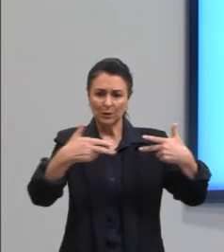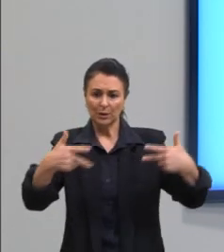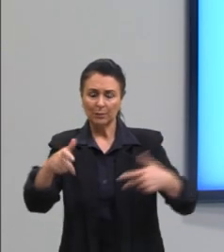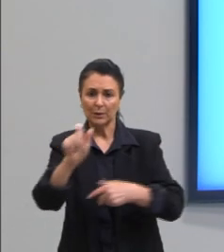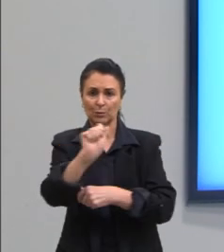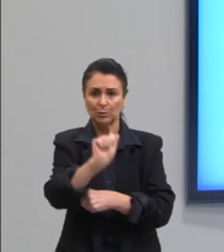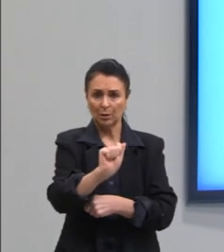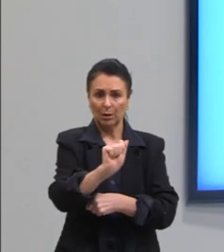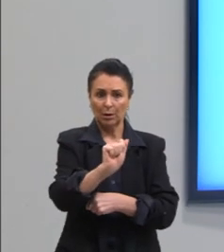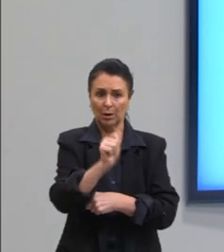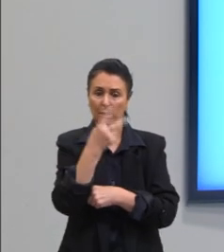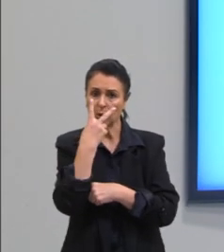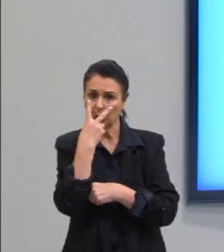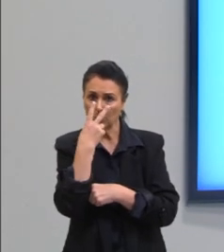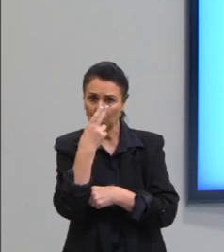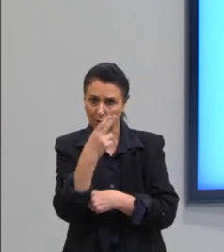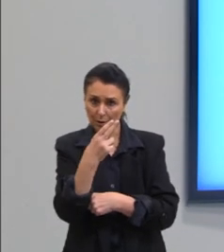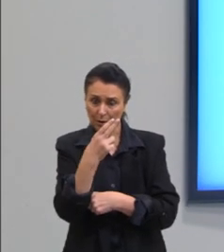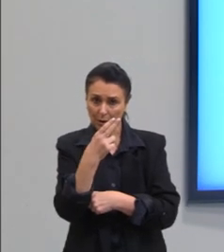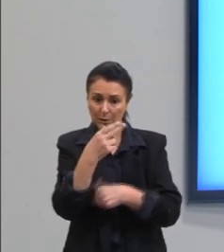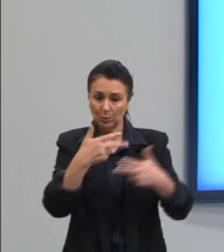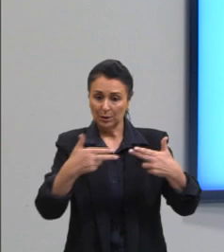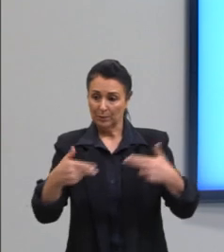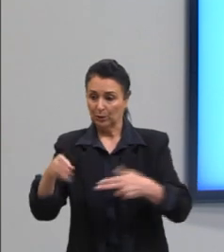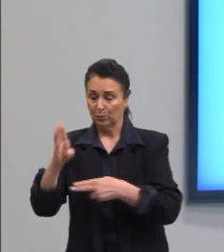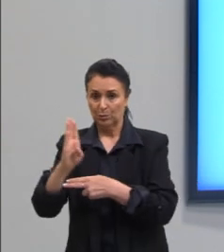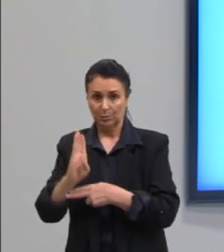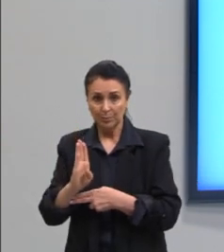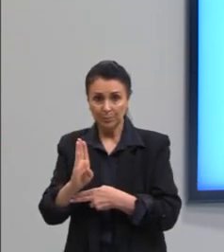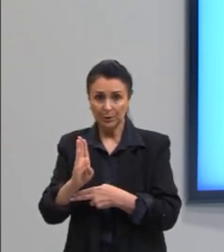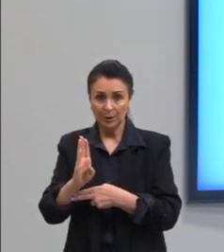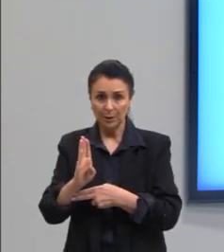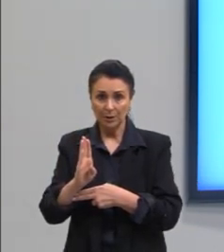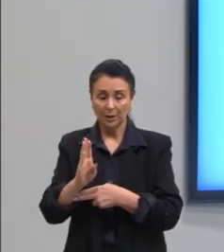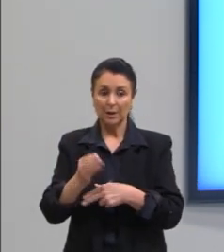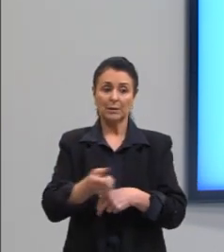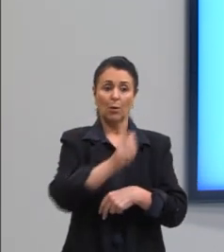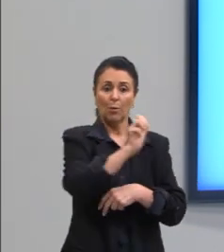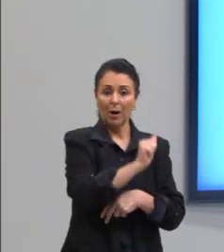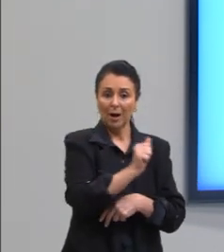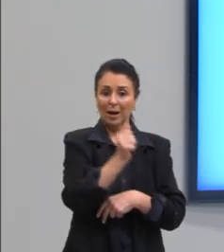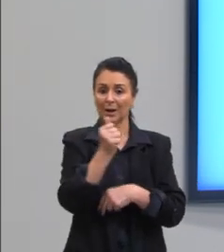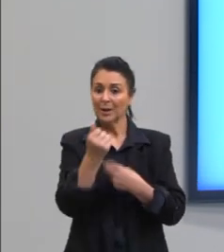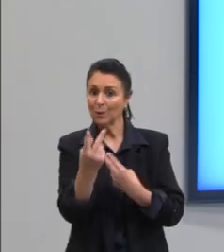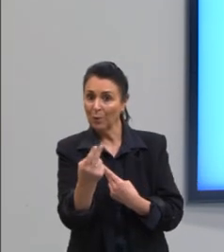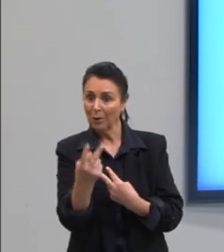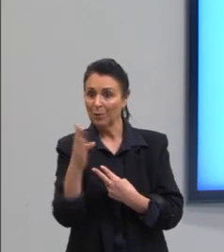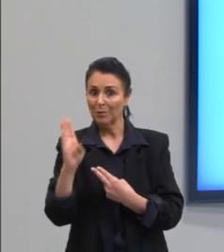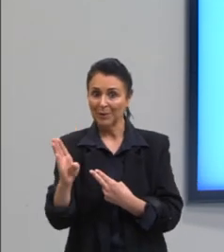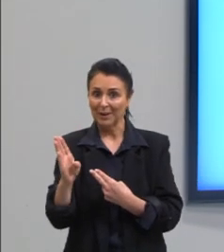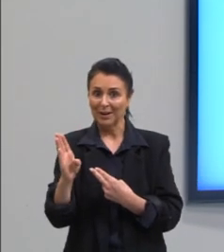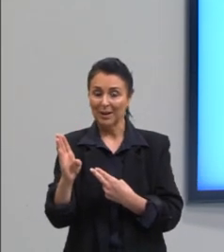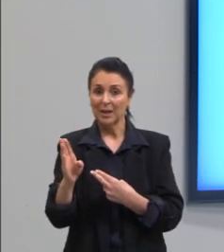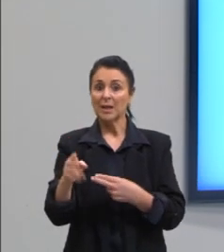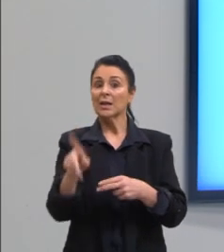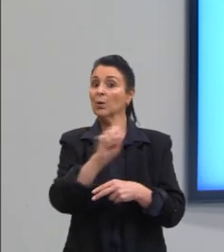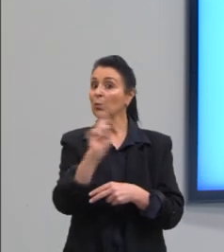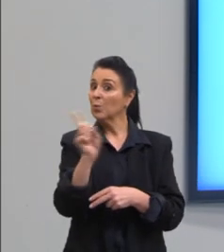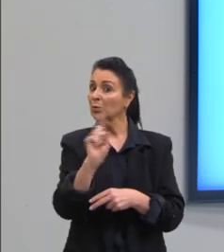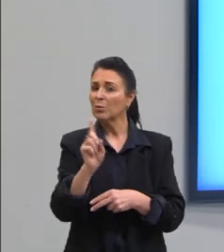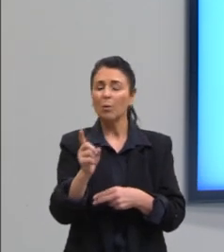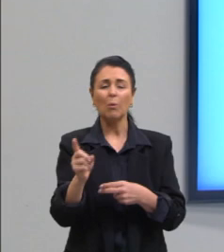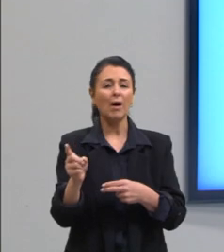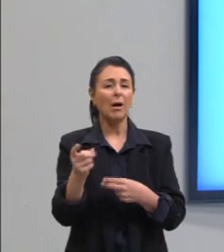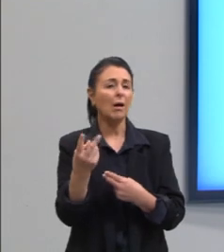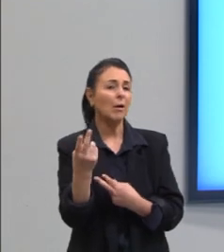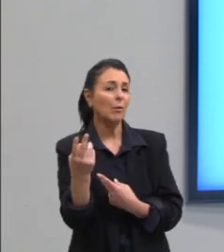forem iguais aos elementos de B, lê-se que A é igual a B e a desigualdade, então, se utiliza este símbolo aqui, que